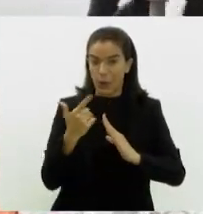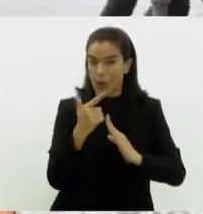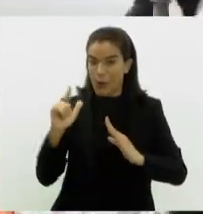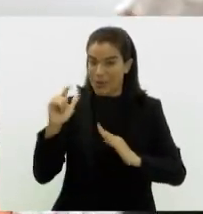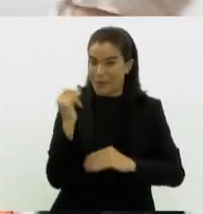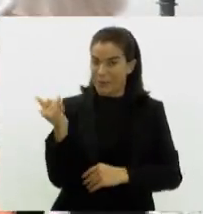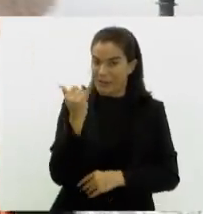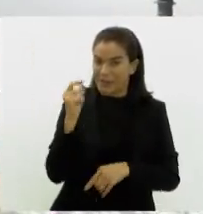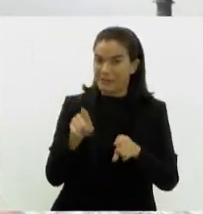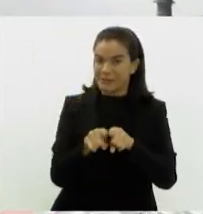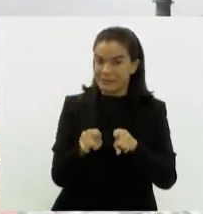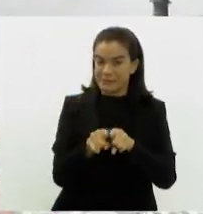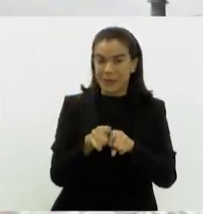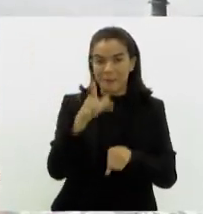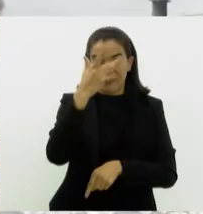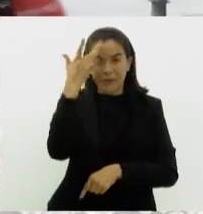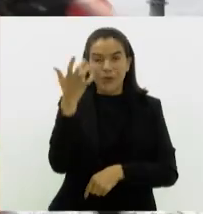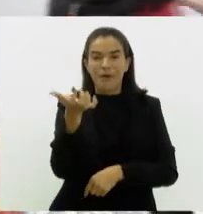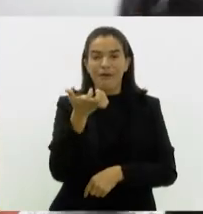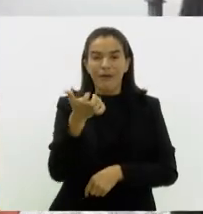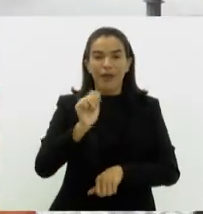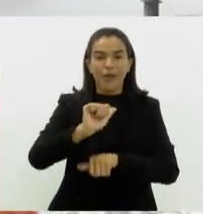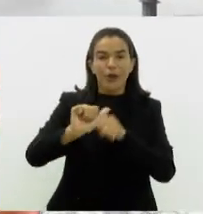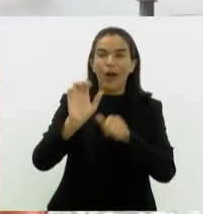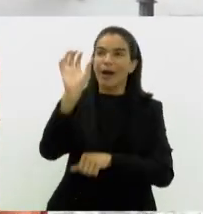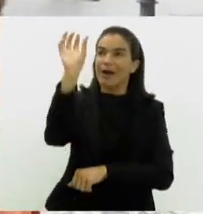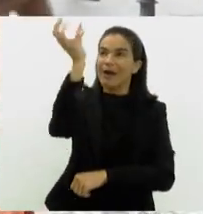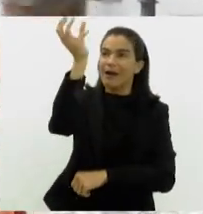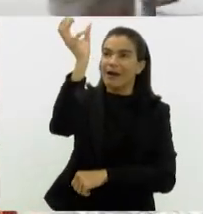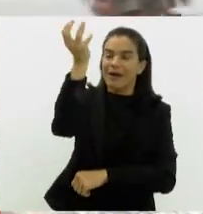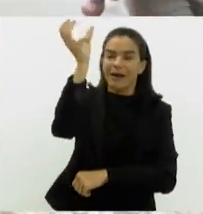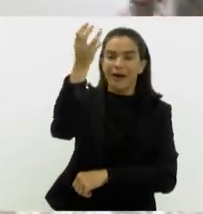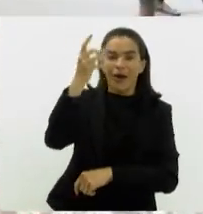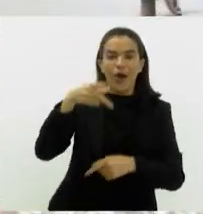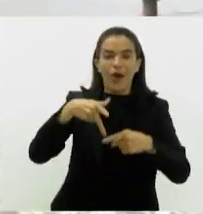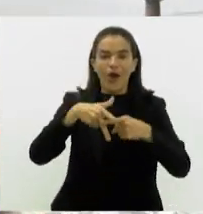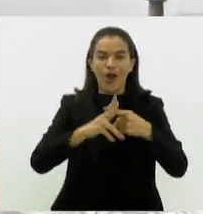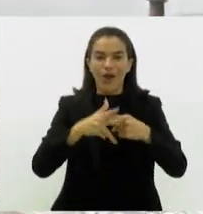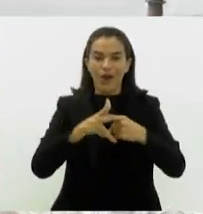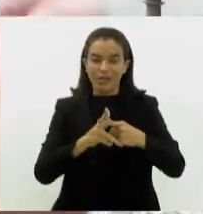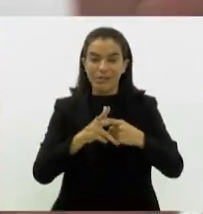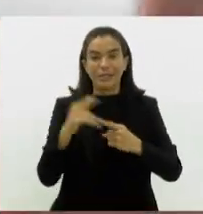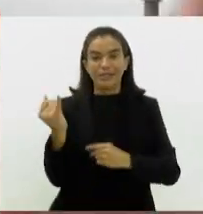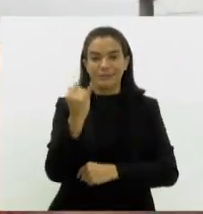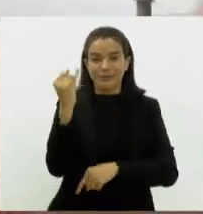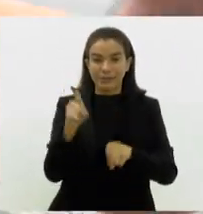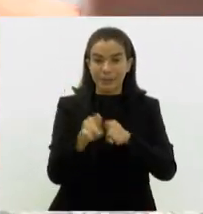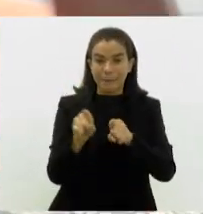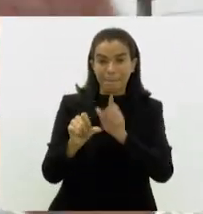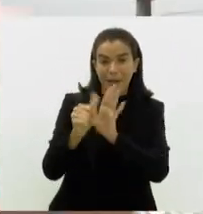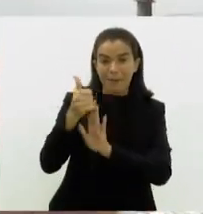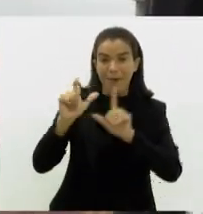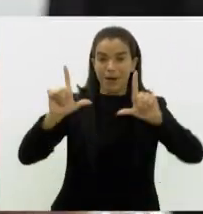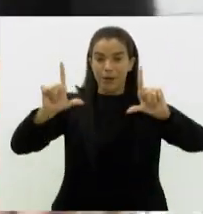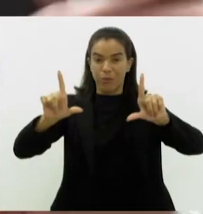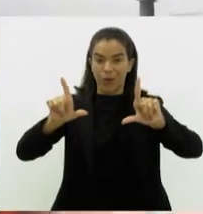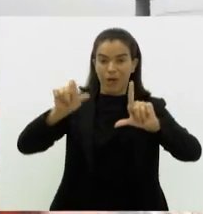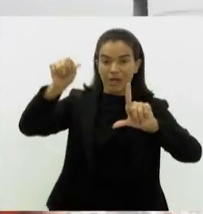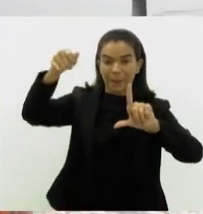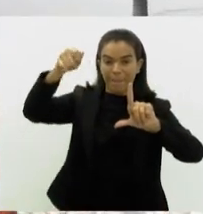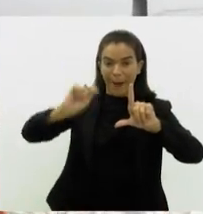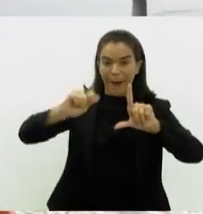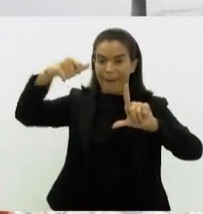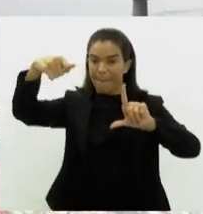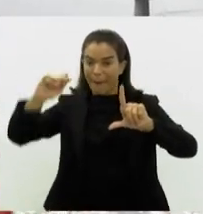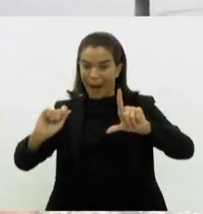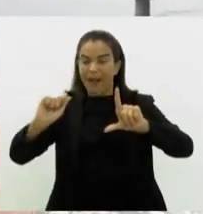importante também é a pessoa que vai querer trocar muitas vezes uma lâmpada, consertar algum equipamento. Muito importante desligar o disjuntor geral antes de